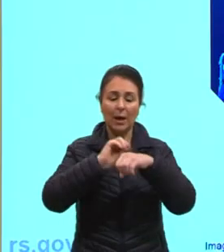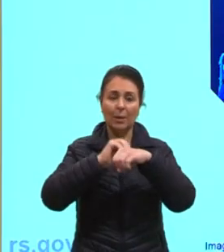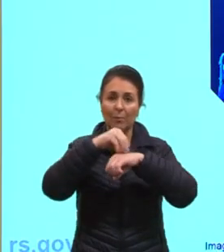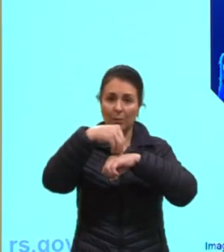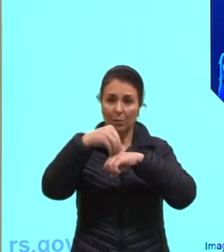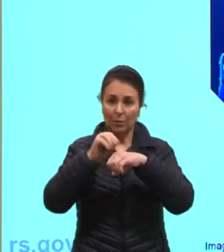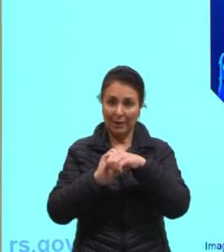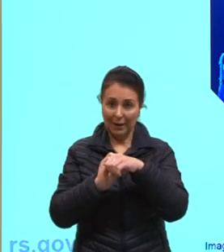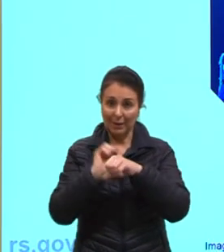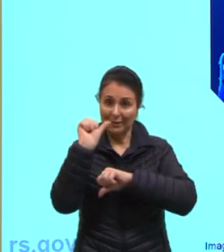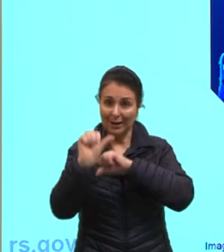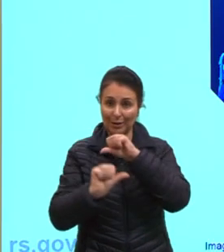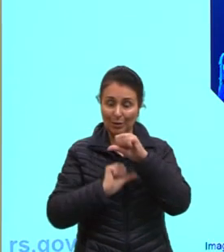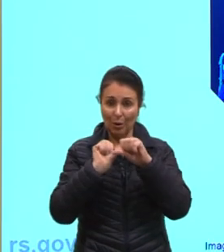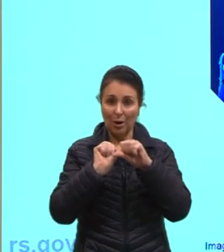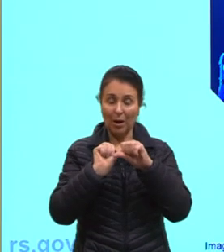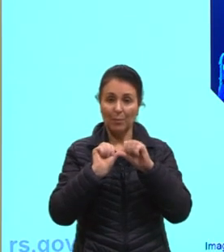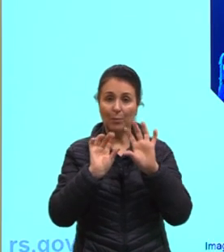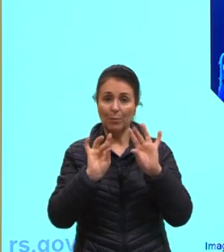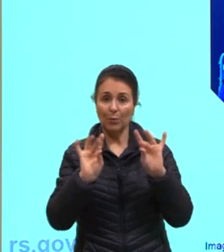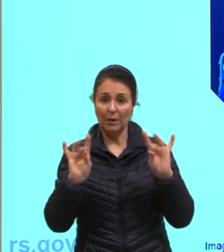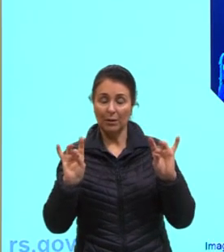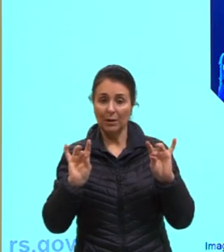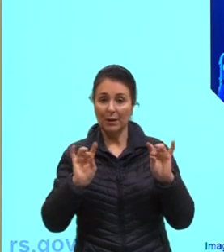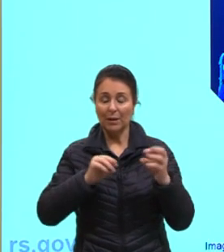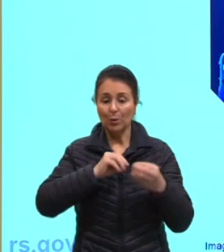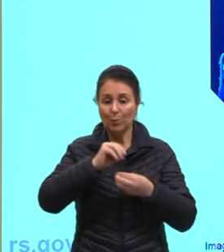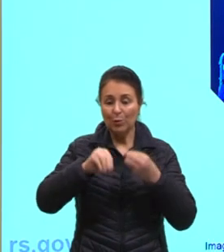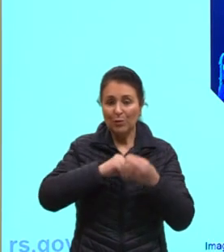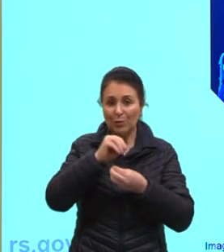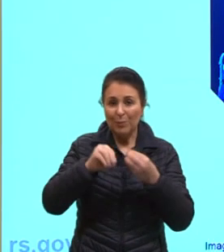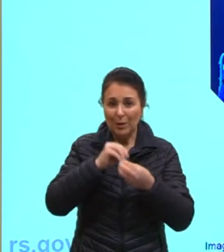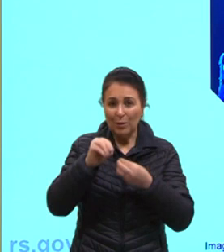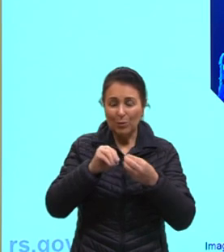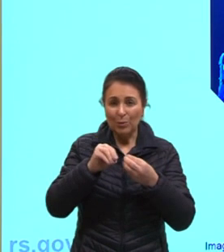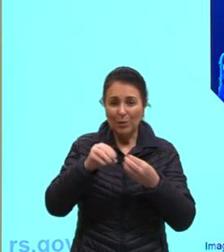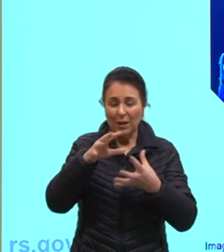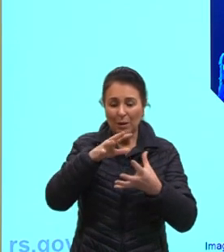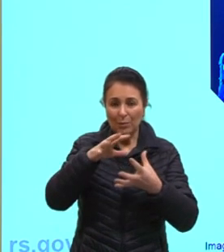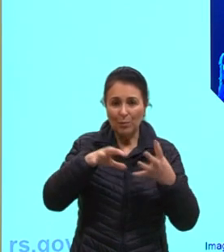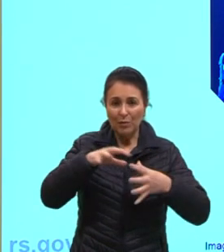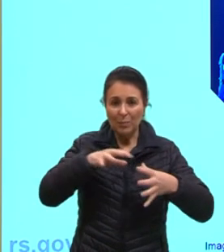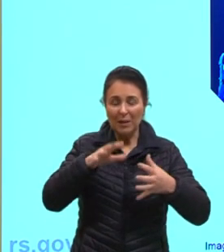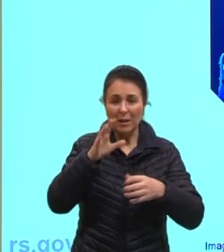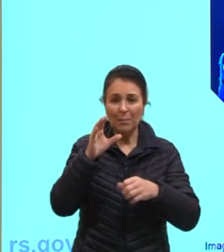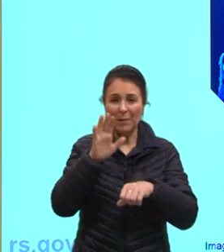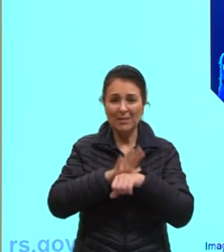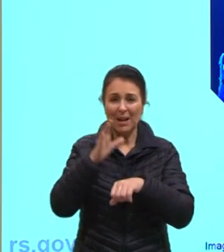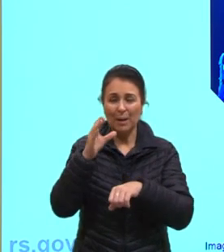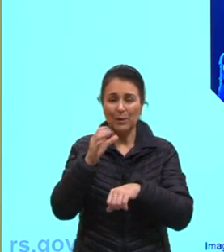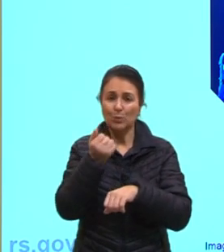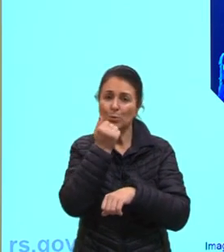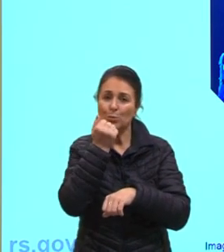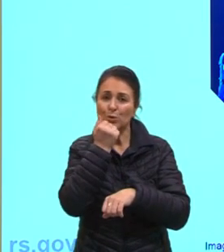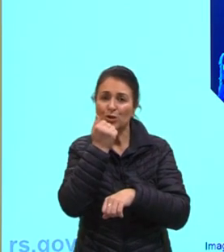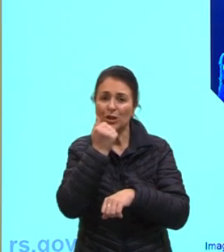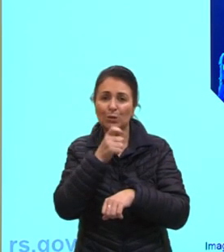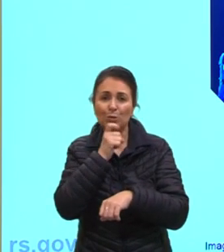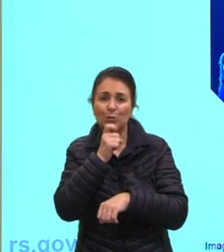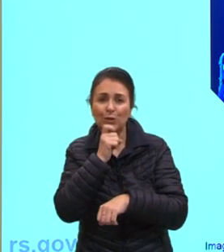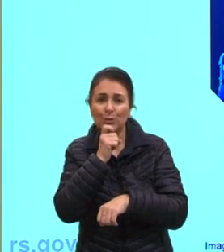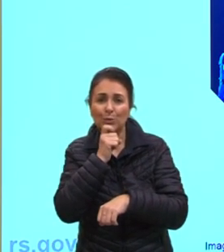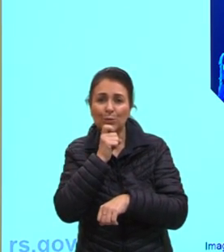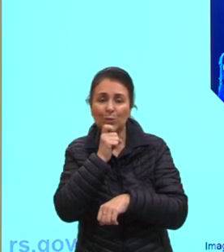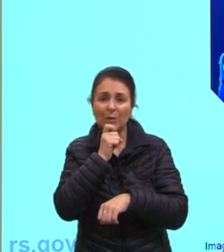passa para o líquido, né, ela vai estar o quê? Se movimentando muito mais rápido do que a molécula que está no gelo. Então, ela quebra essa ligação